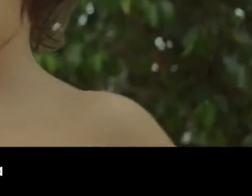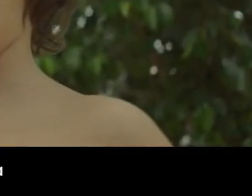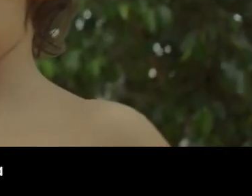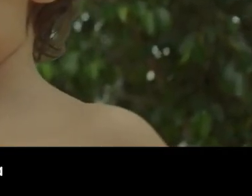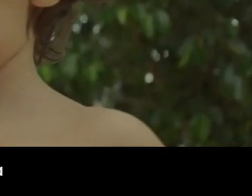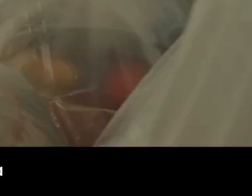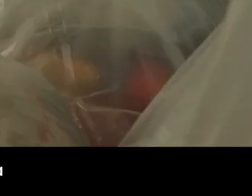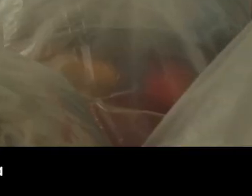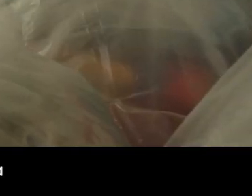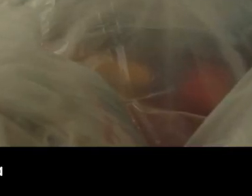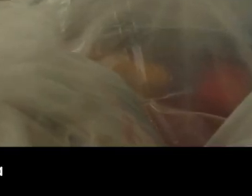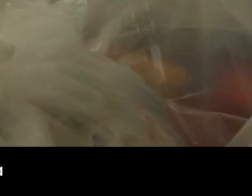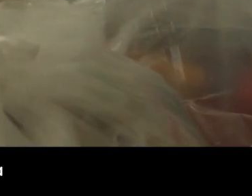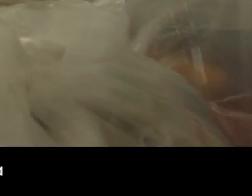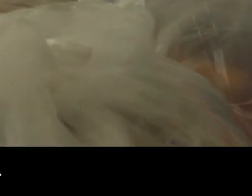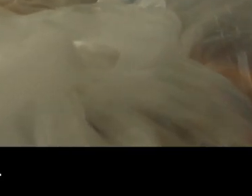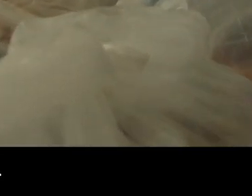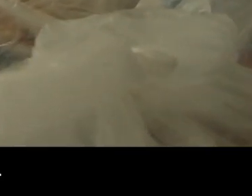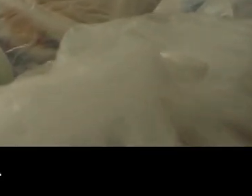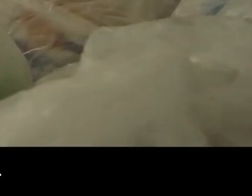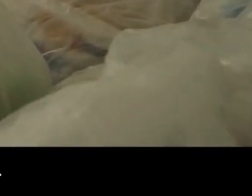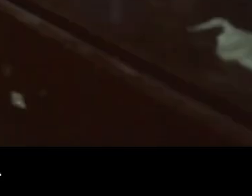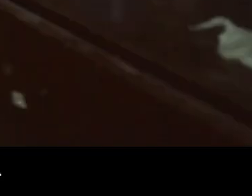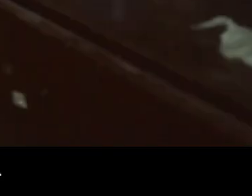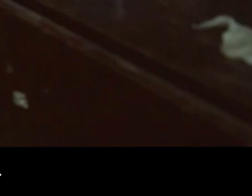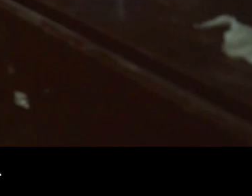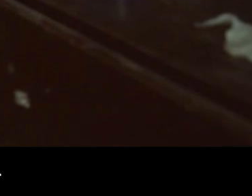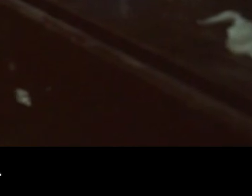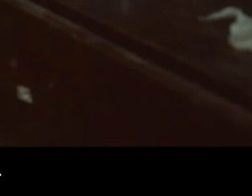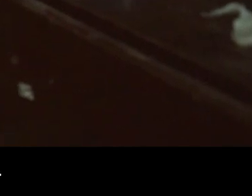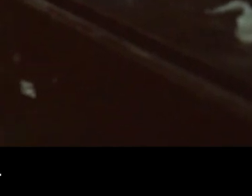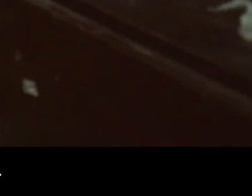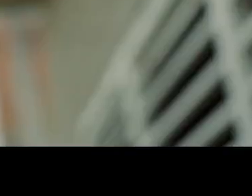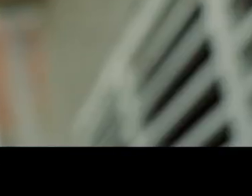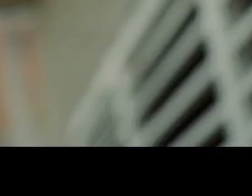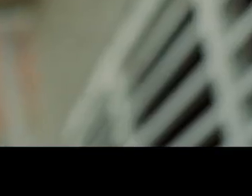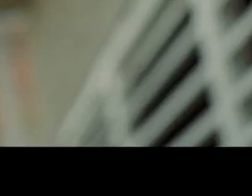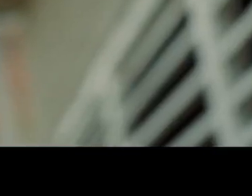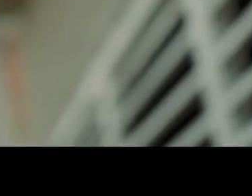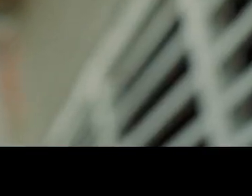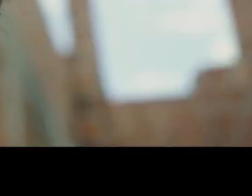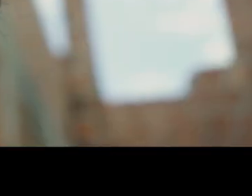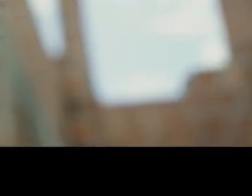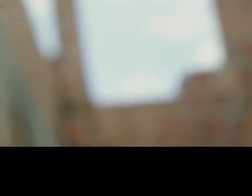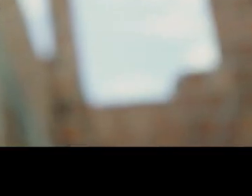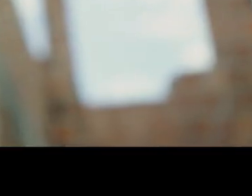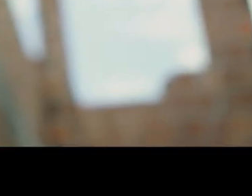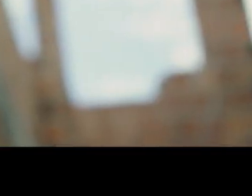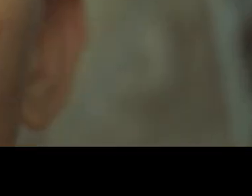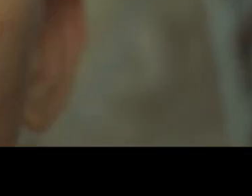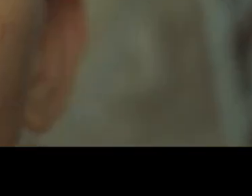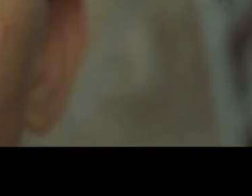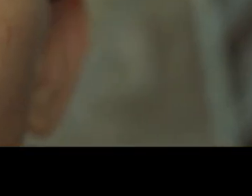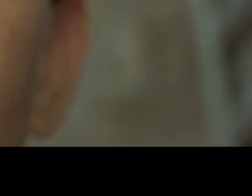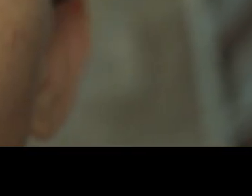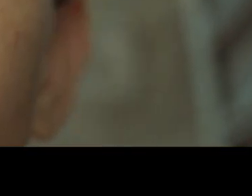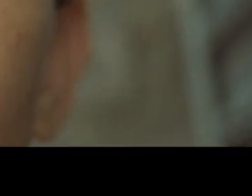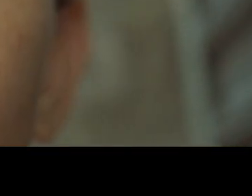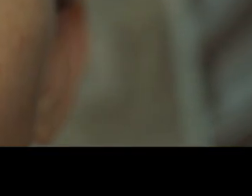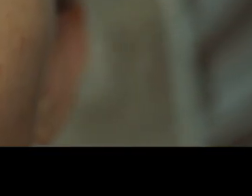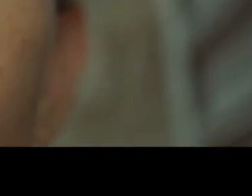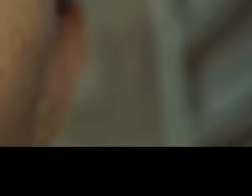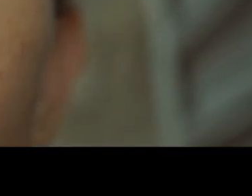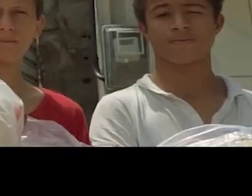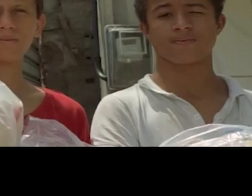puder, doe alimentos da cesta básica para ajudar aqueles que mais precisam. A sua solidariedade pode salvar